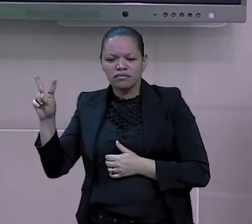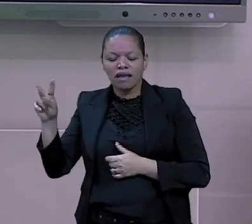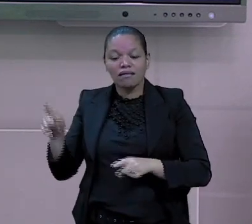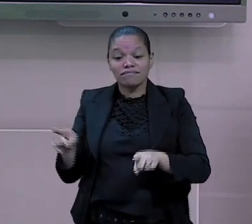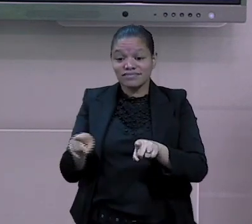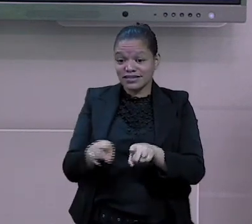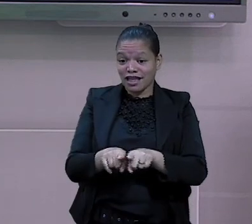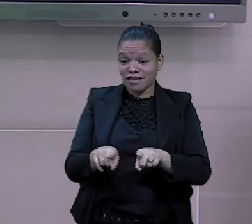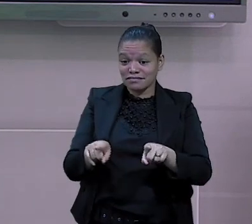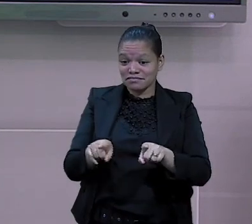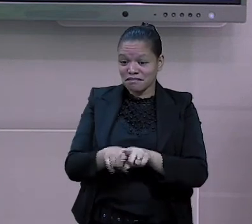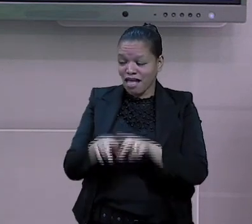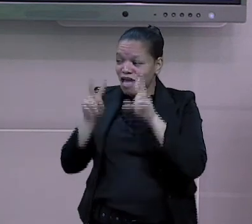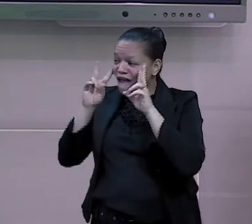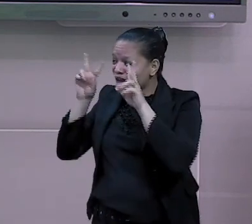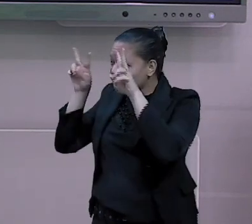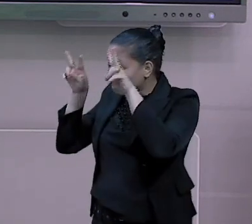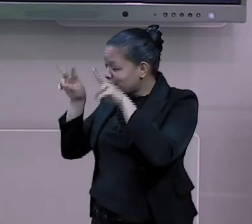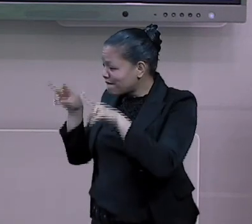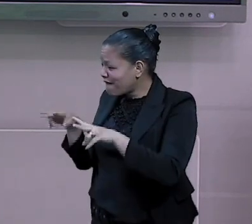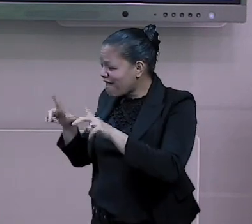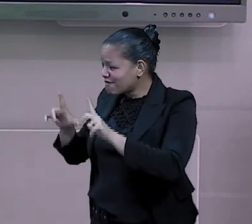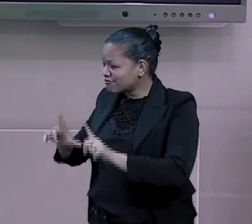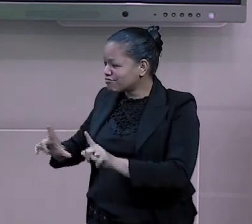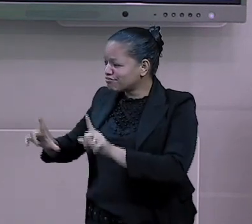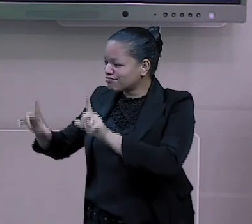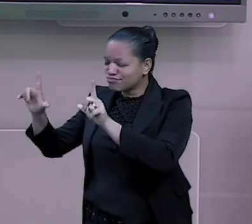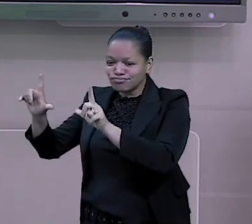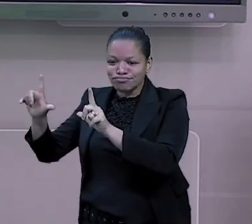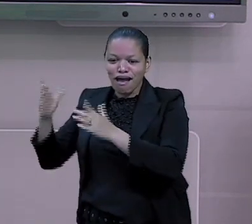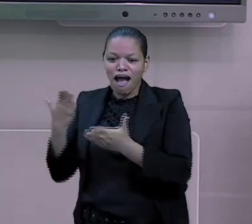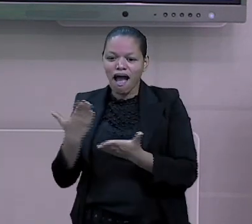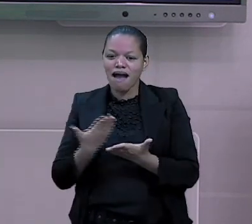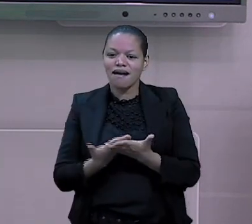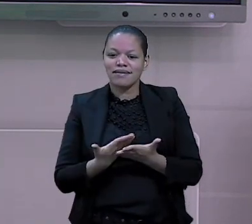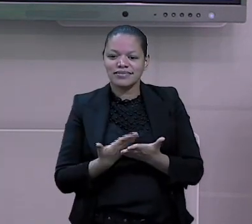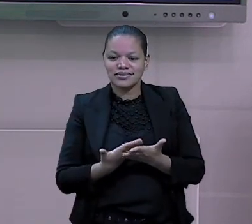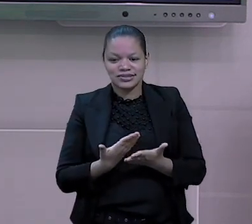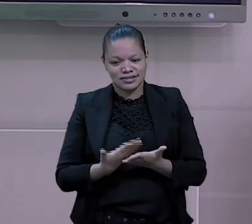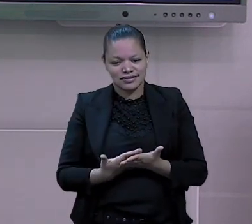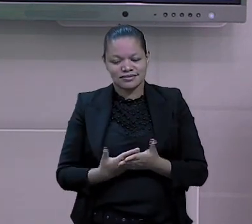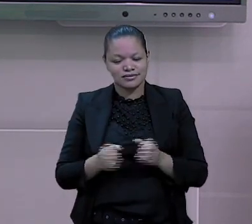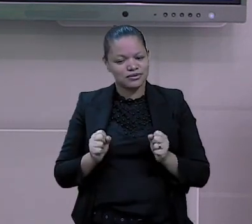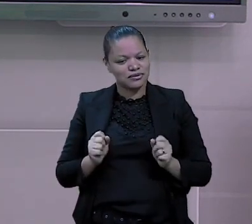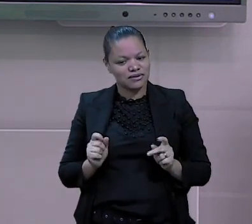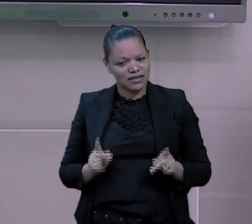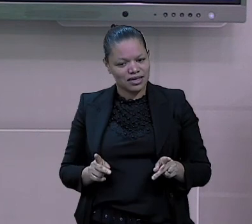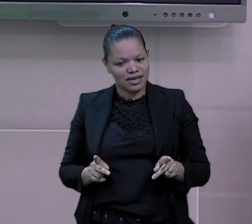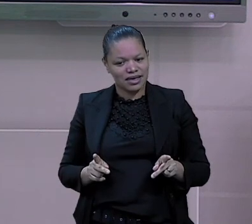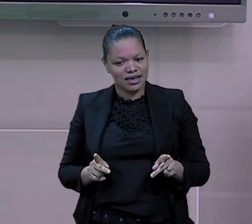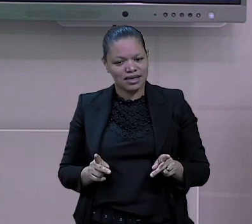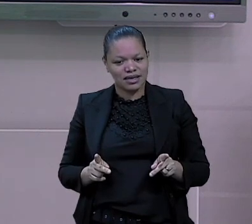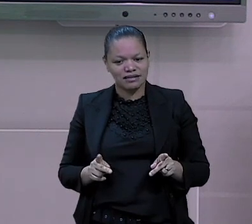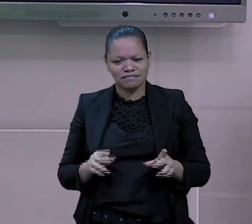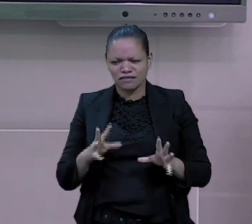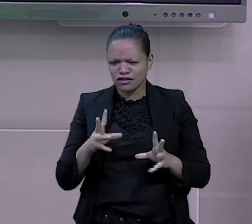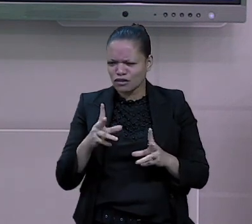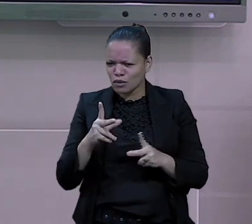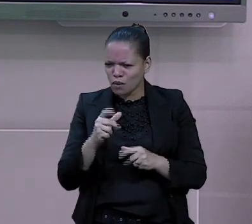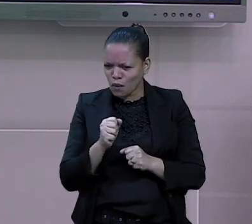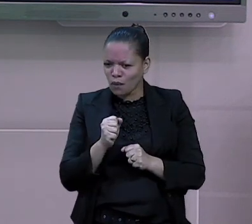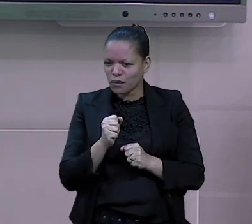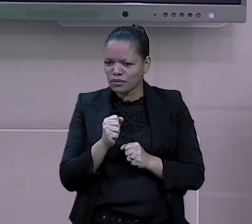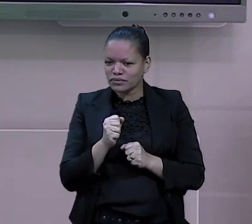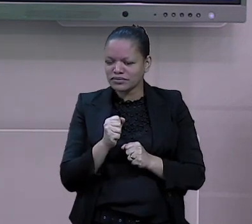as aulas, quem sabe aí, ó, dá pra fazer aquela maratona sobre todas as nossas aulas de português e, ó, ficar